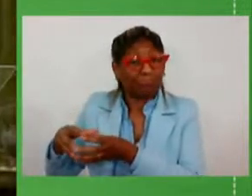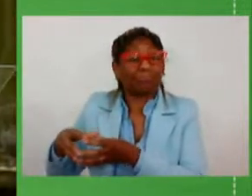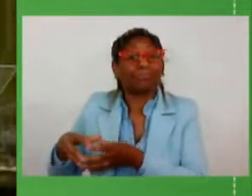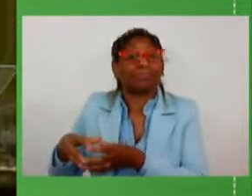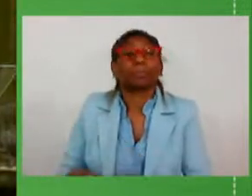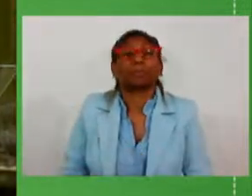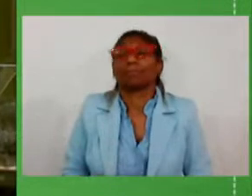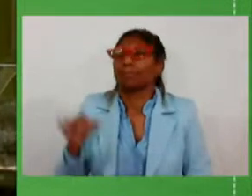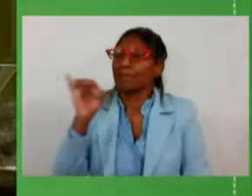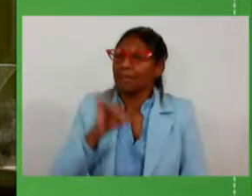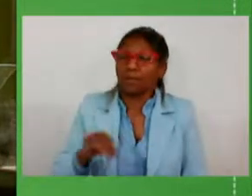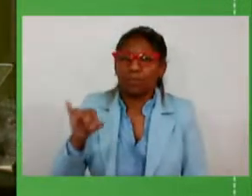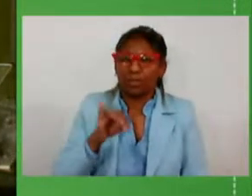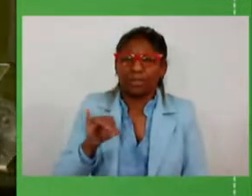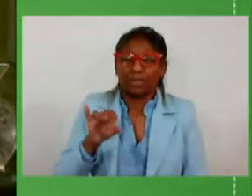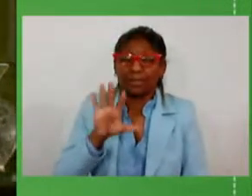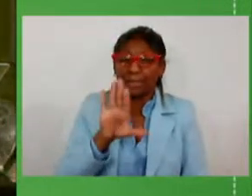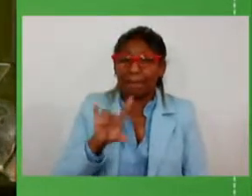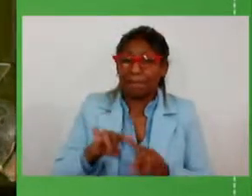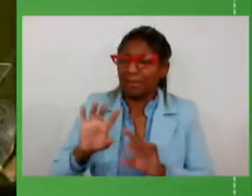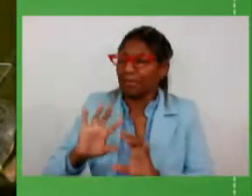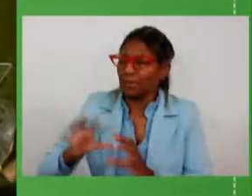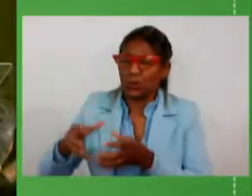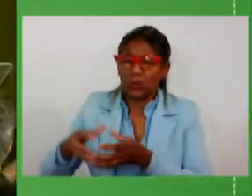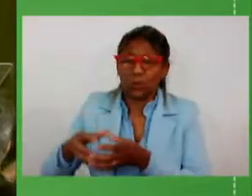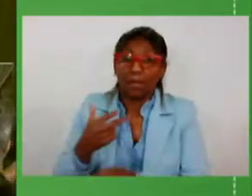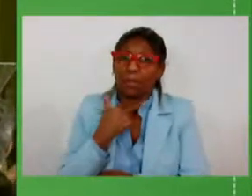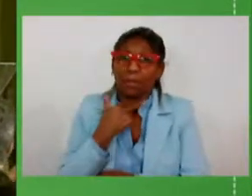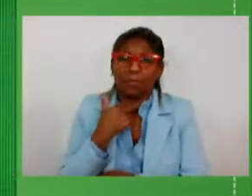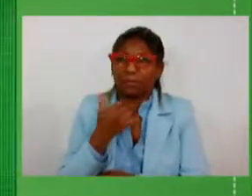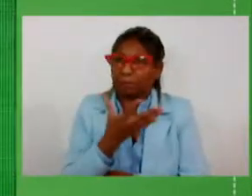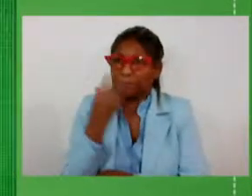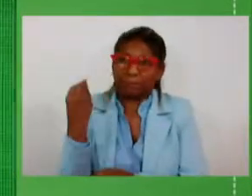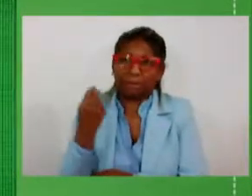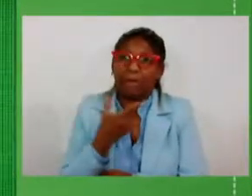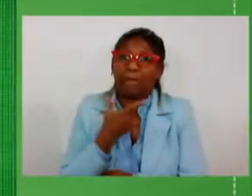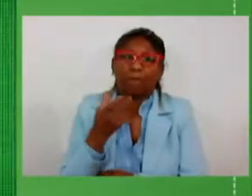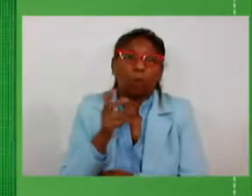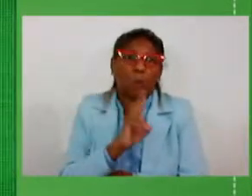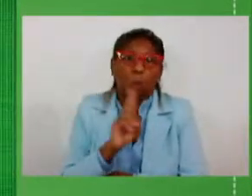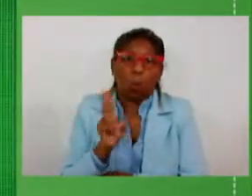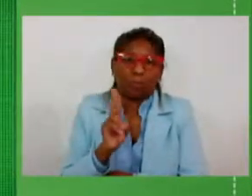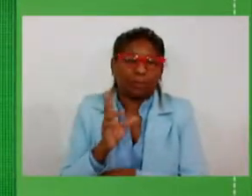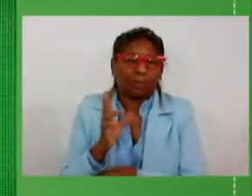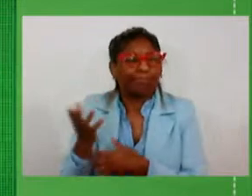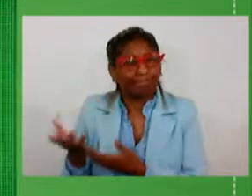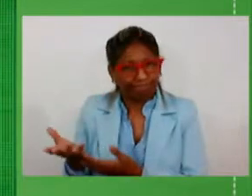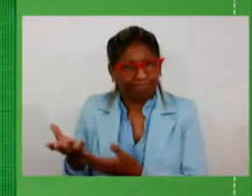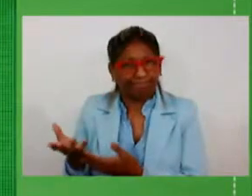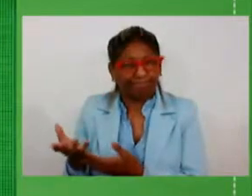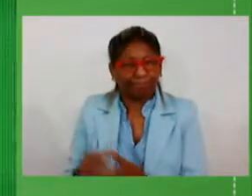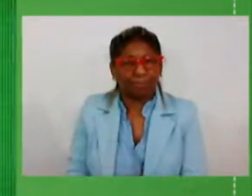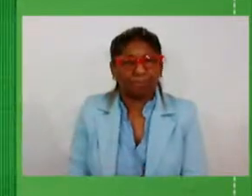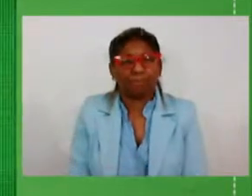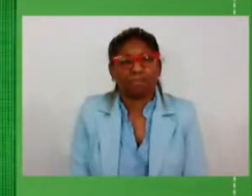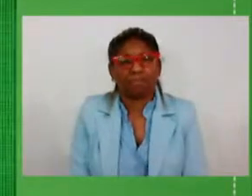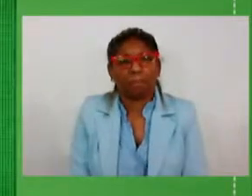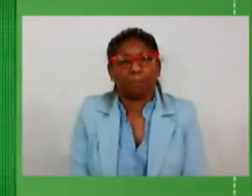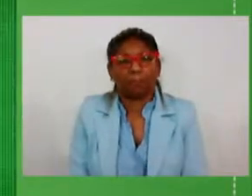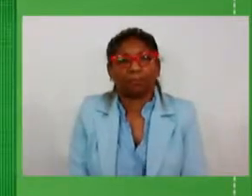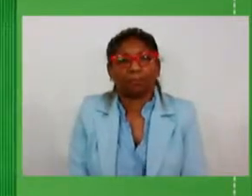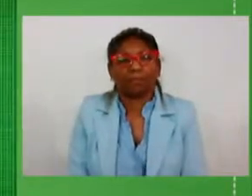importantes mas destes eu não poderia deixar de fazer um registro que nós